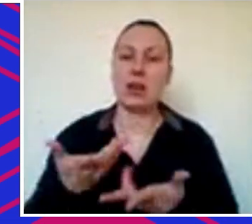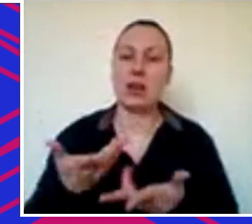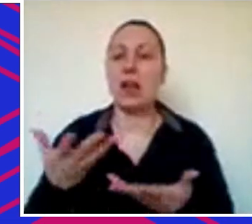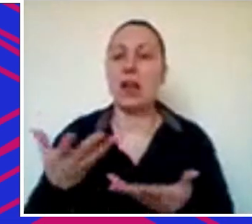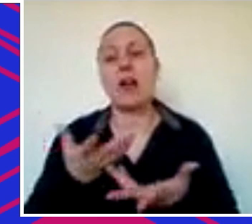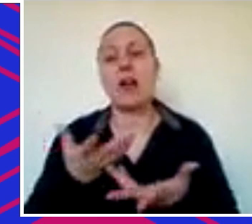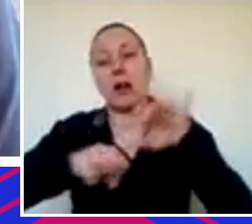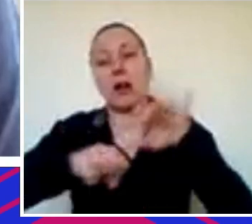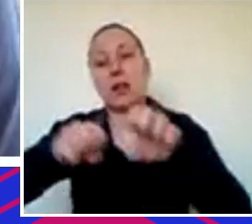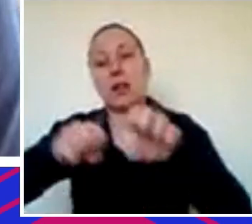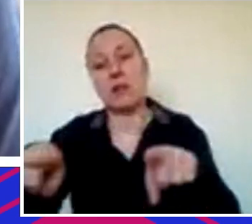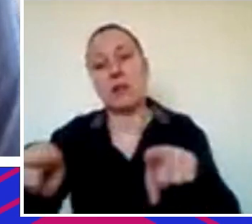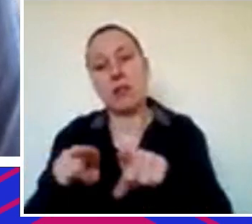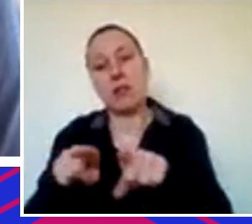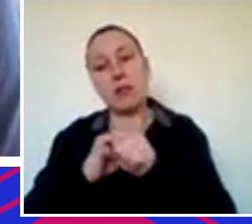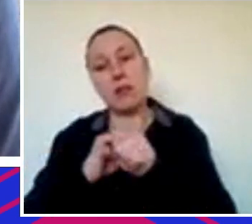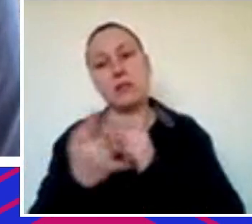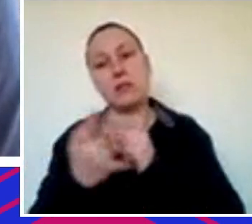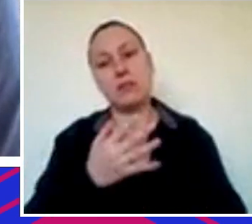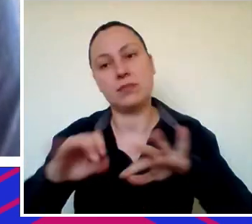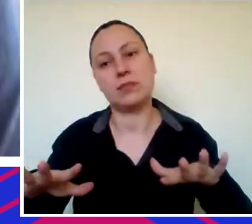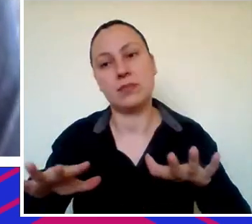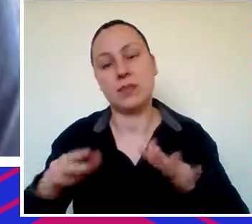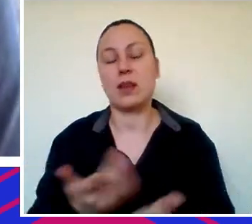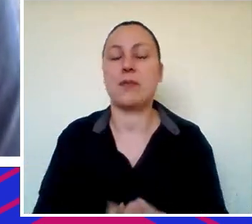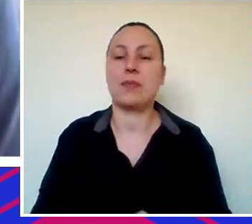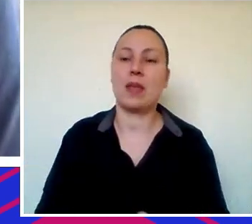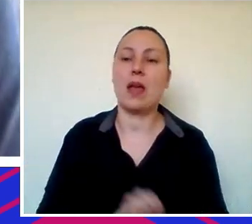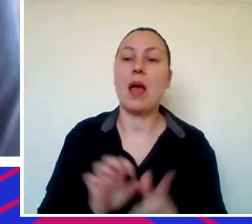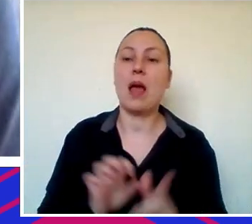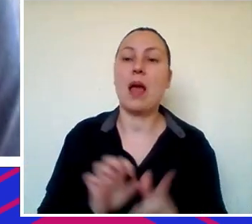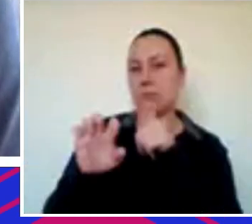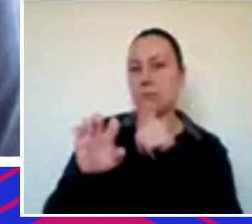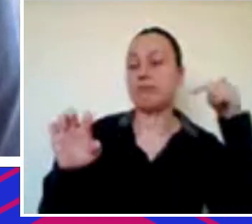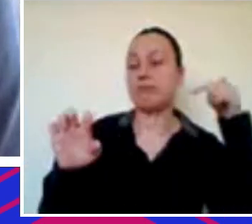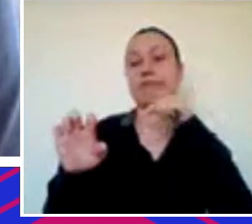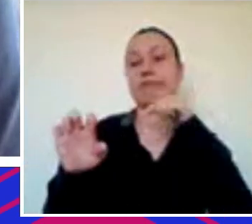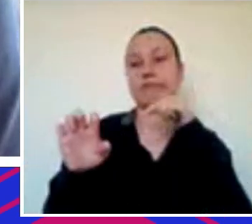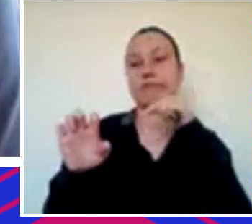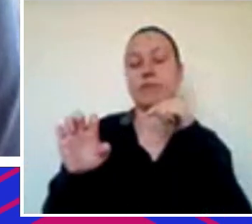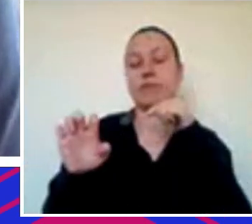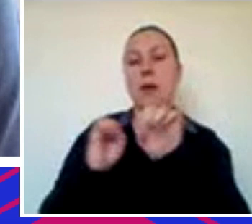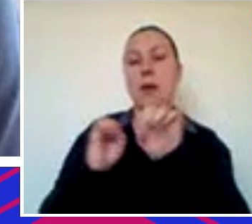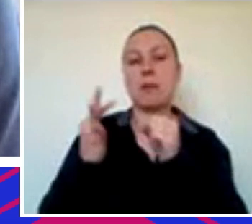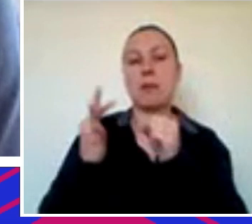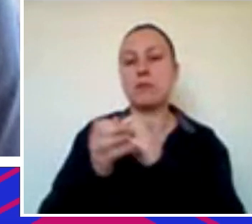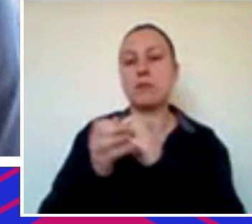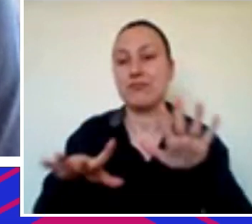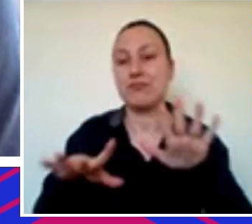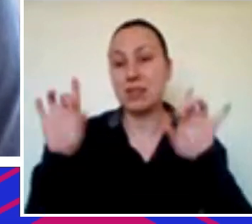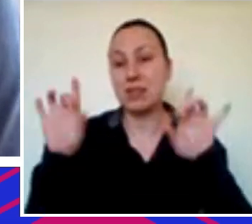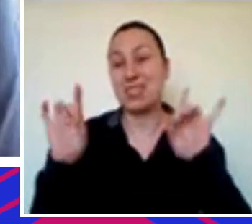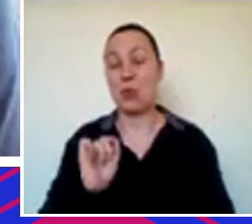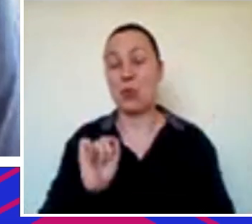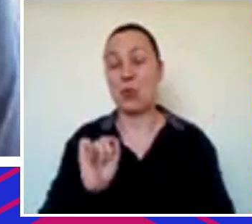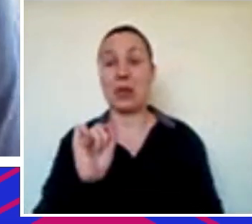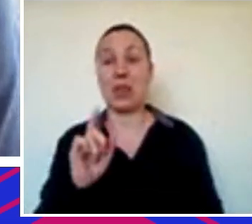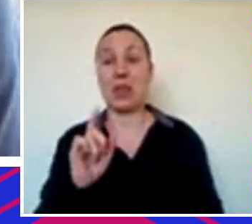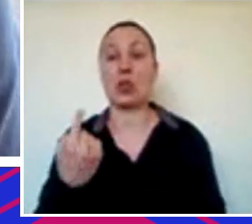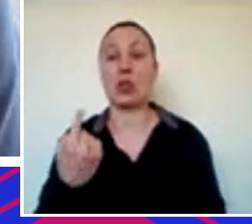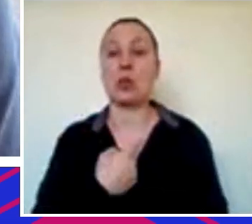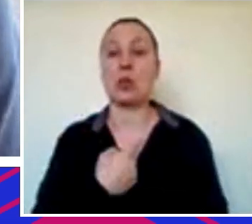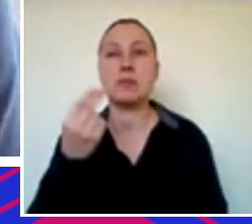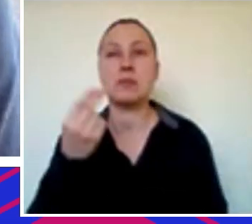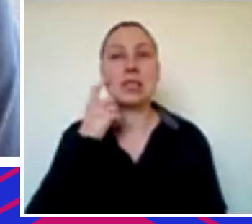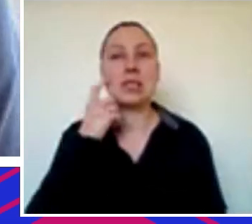pandemia, né. Eu acho que, para o empreendedor, eu acho que a pandemia foi um momento muito especial, porque a gente esperava um impacto